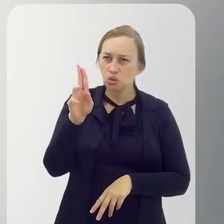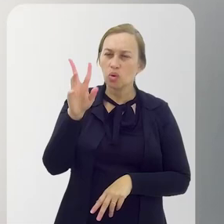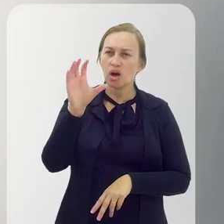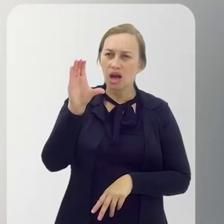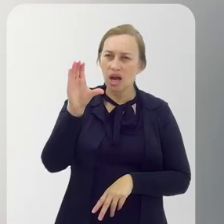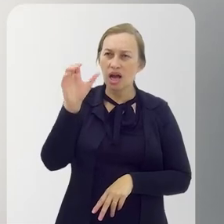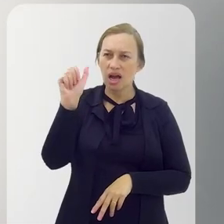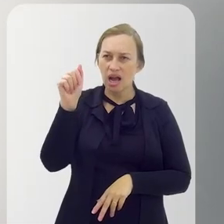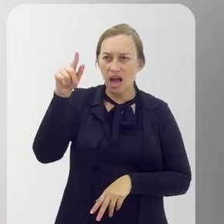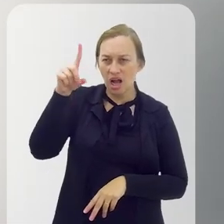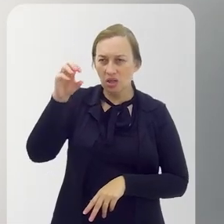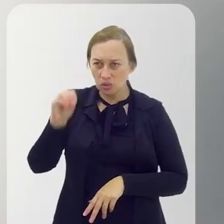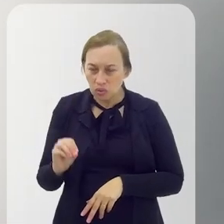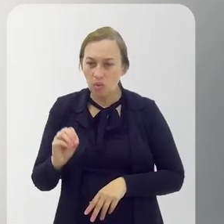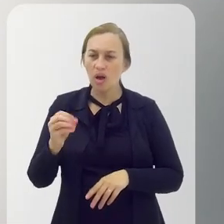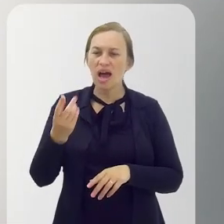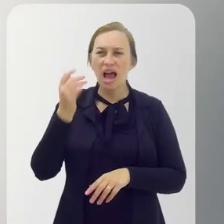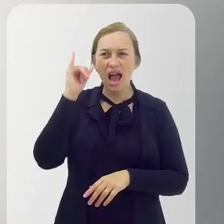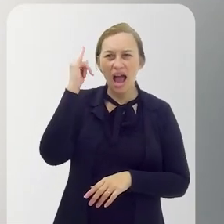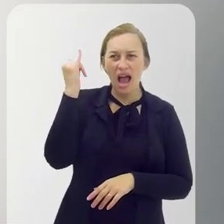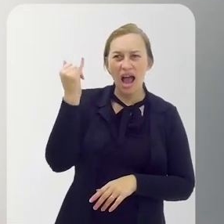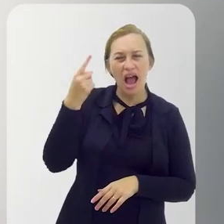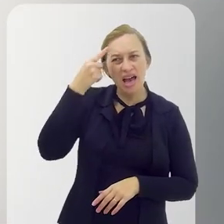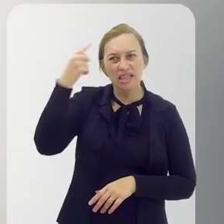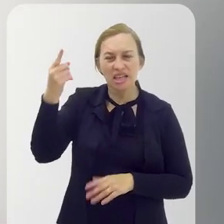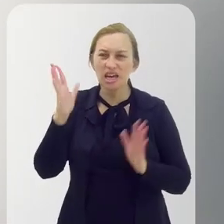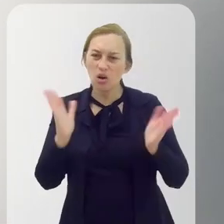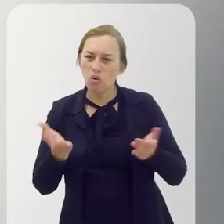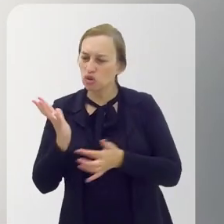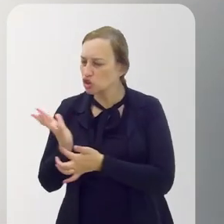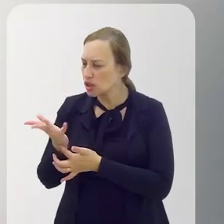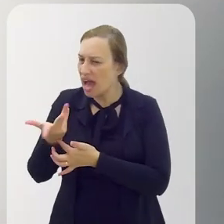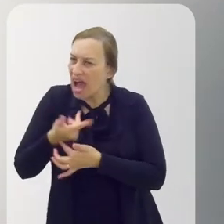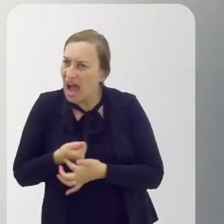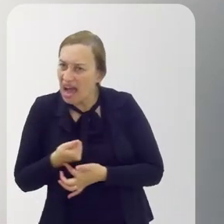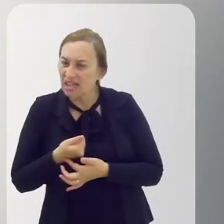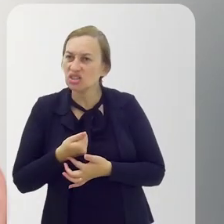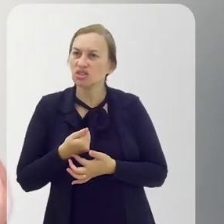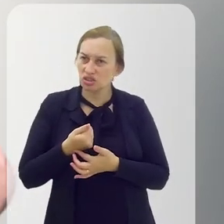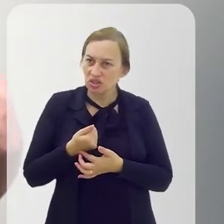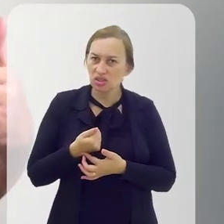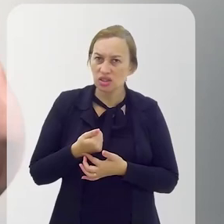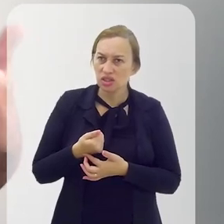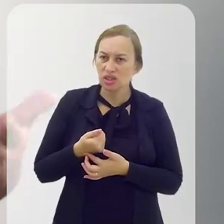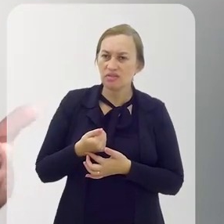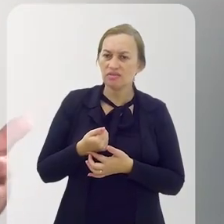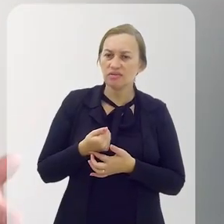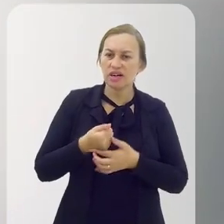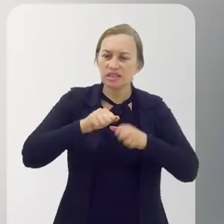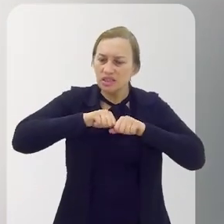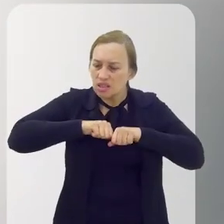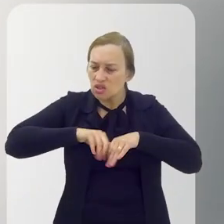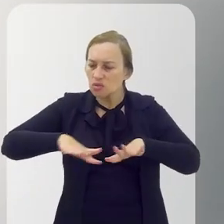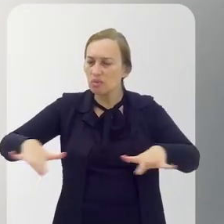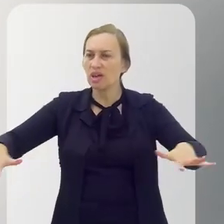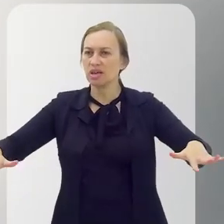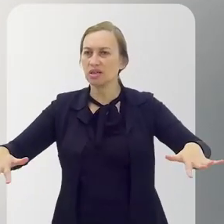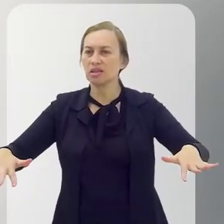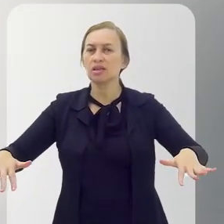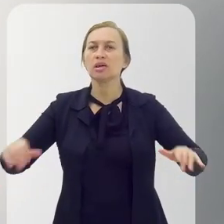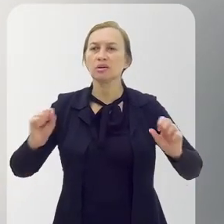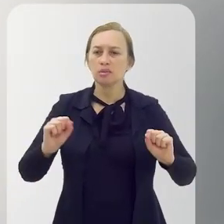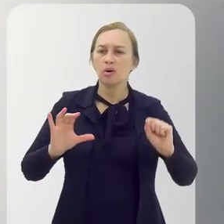a ideia da onça hoje na contemporaneidade, no meio das artes, e que isso vai se disseminando